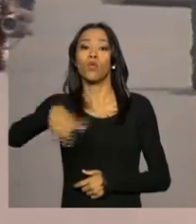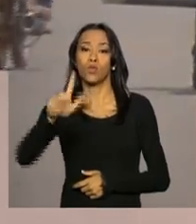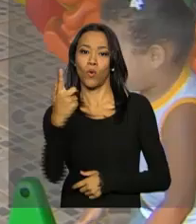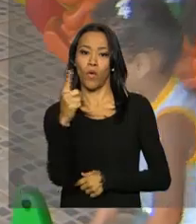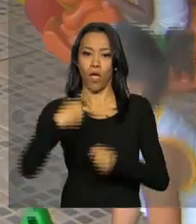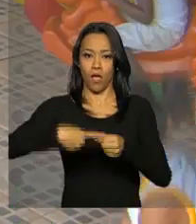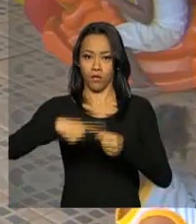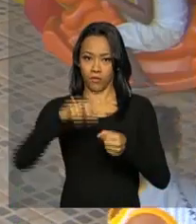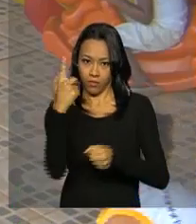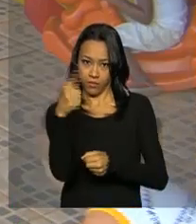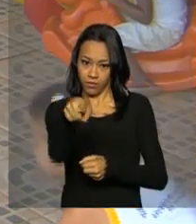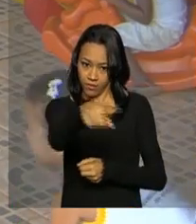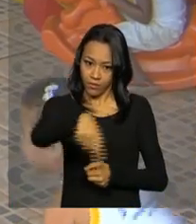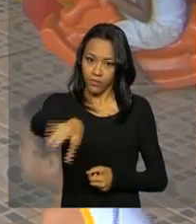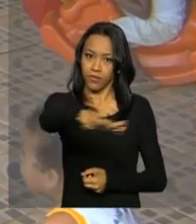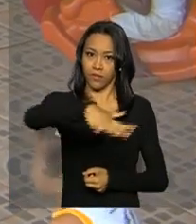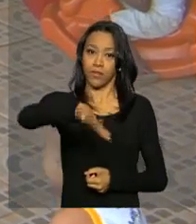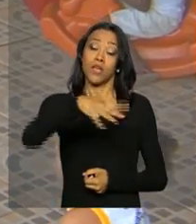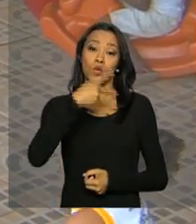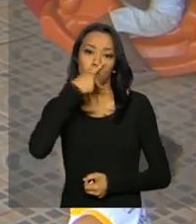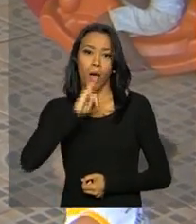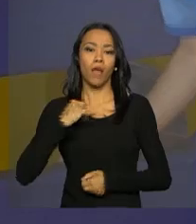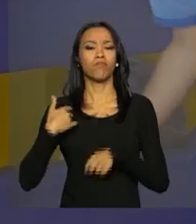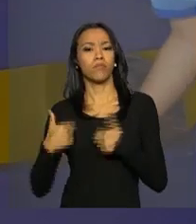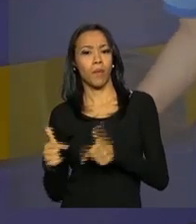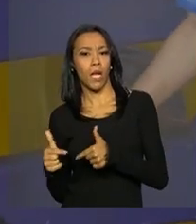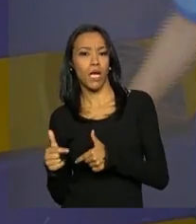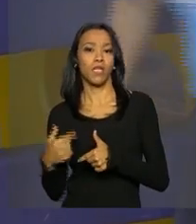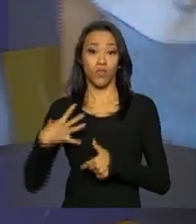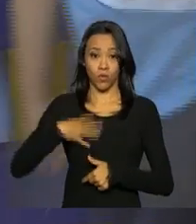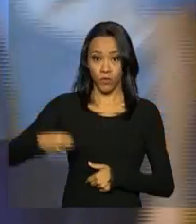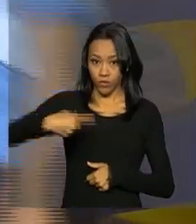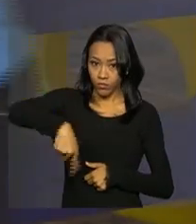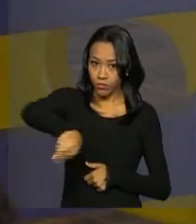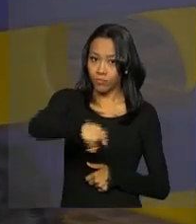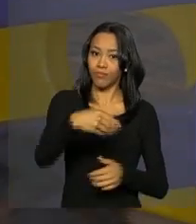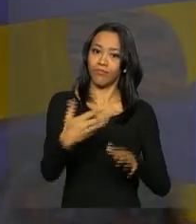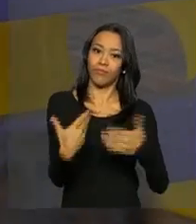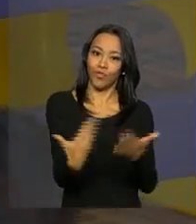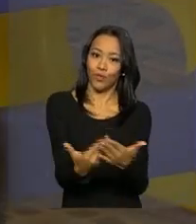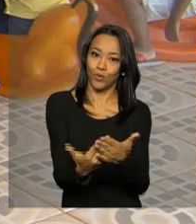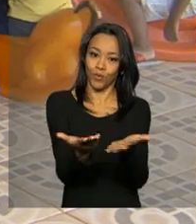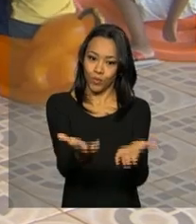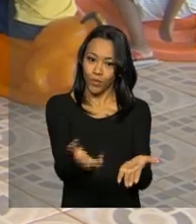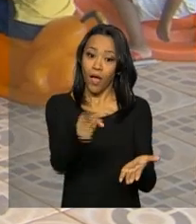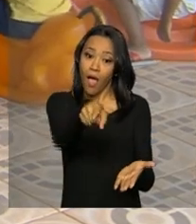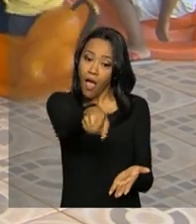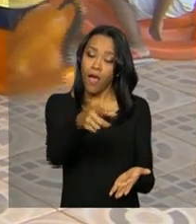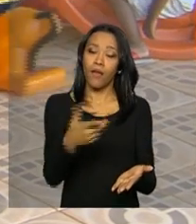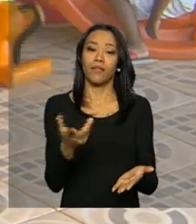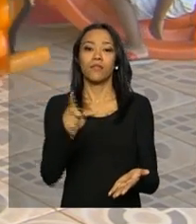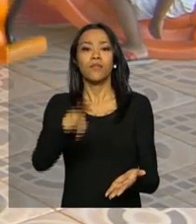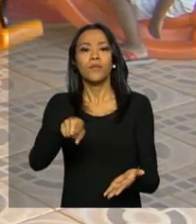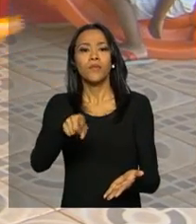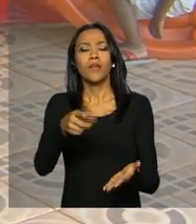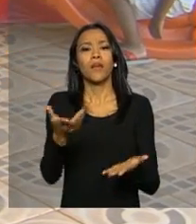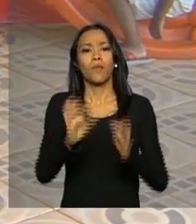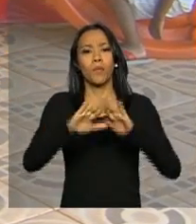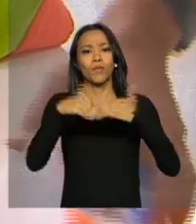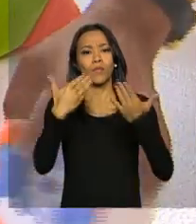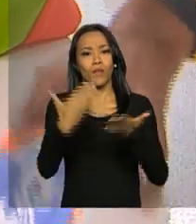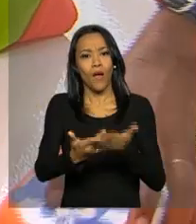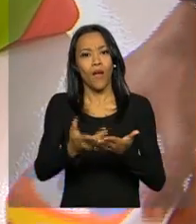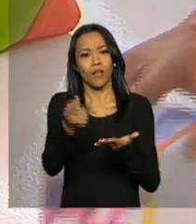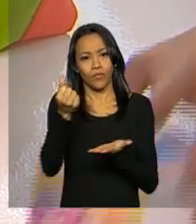de Brasília, enquanto os pais estão no trabalho. Esta é apenas uma das instituições de ensino beneficiadas pelo